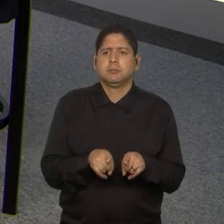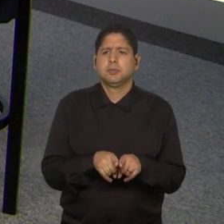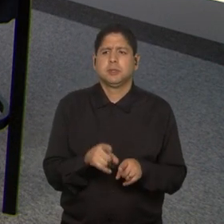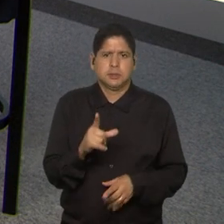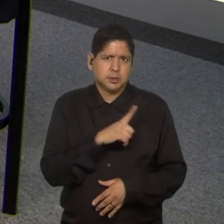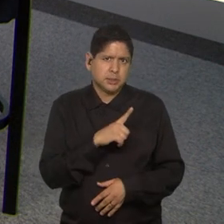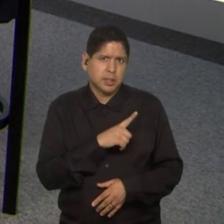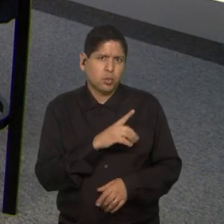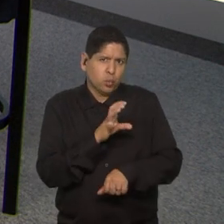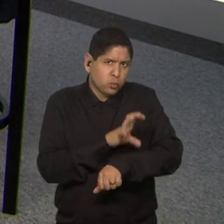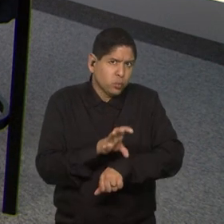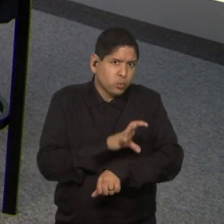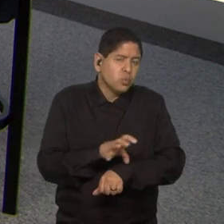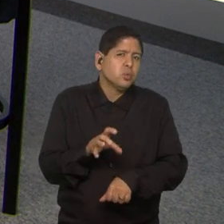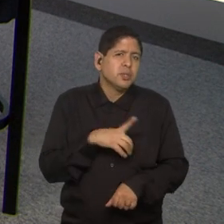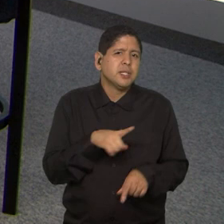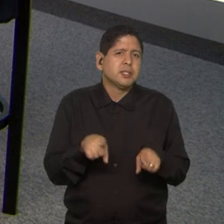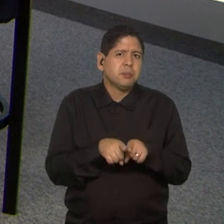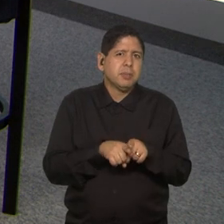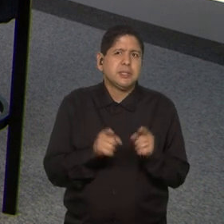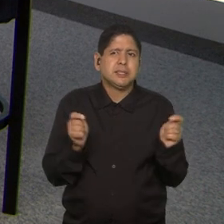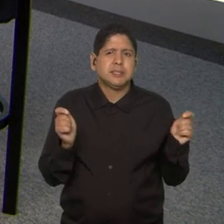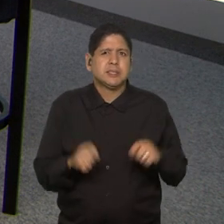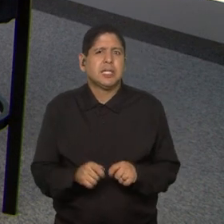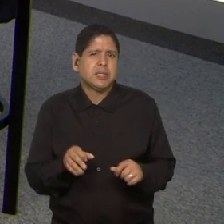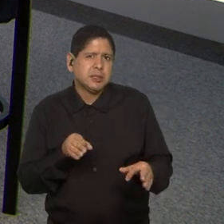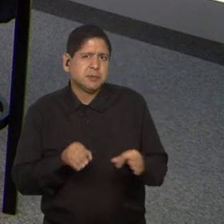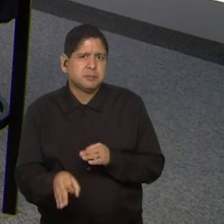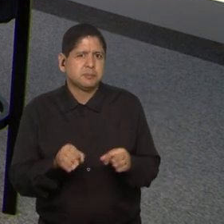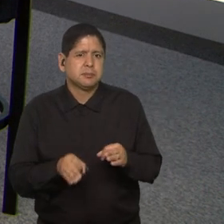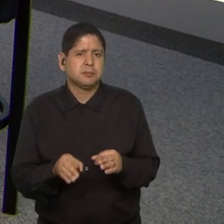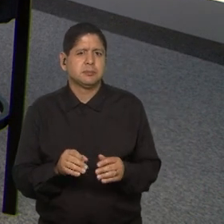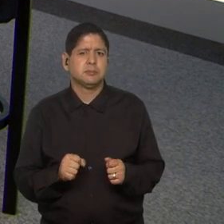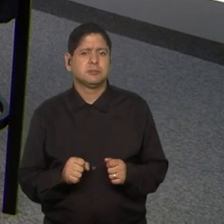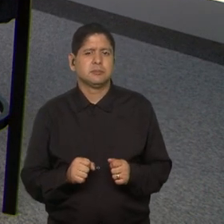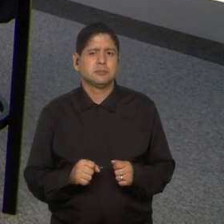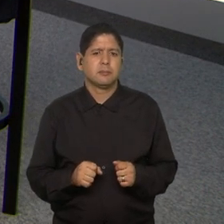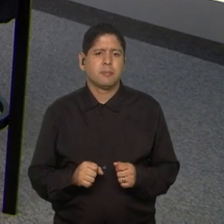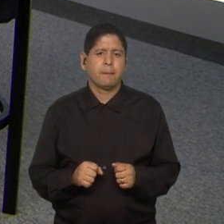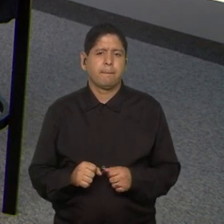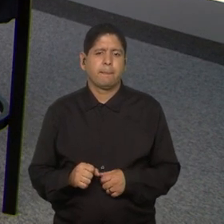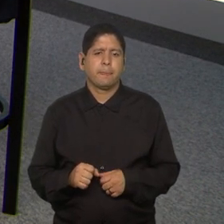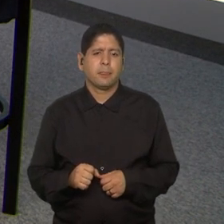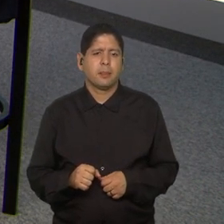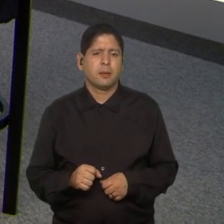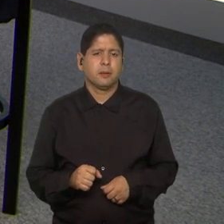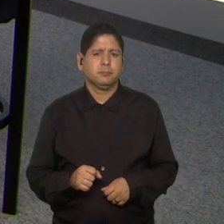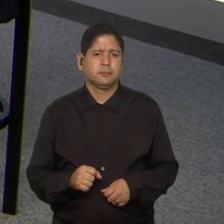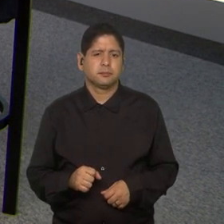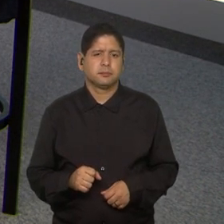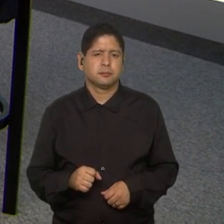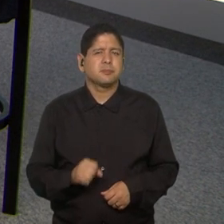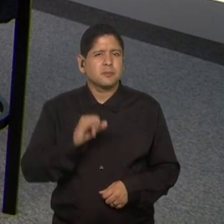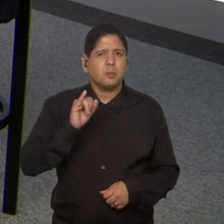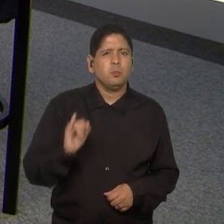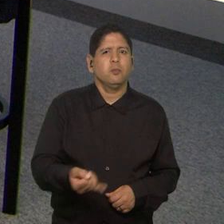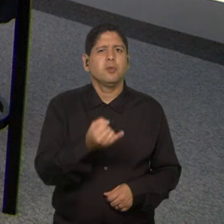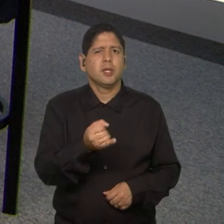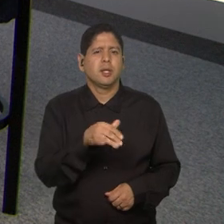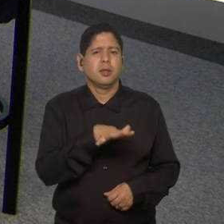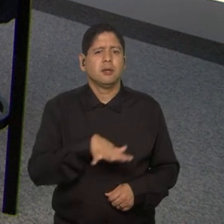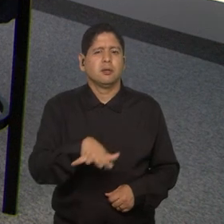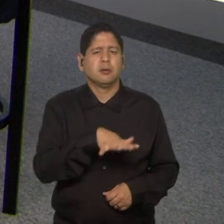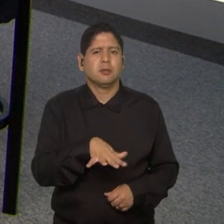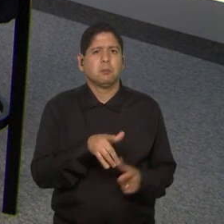tem cursos, tem maneiras aí diversas de, de repente, aproveitar esse